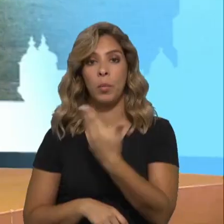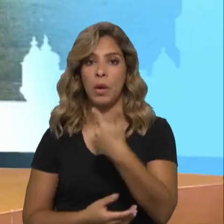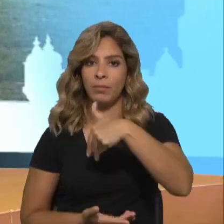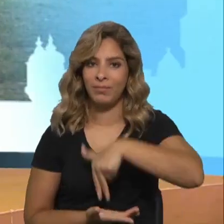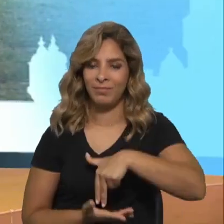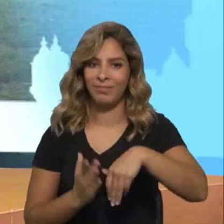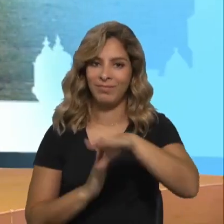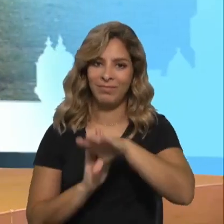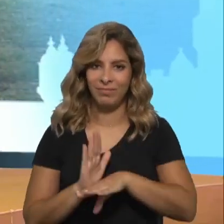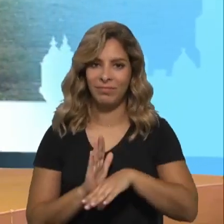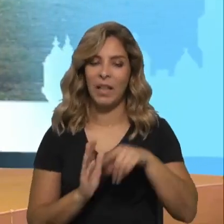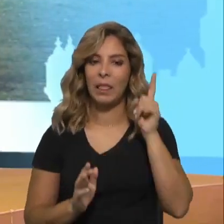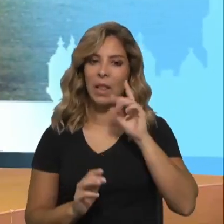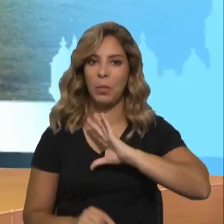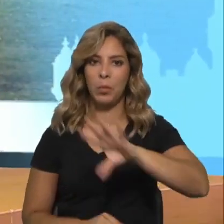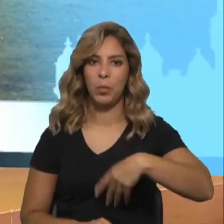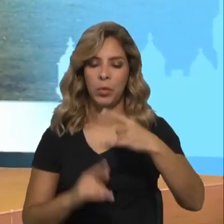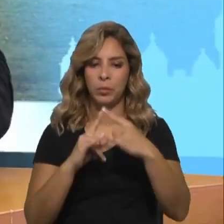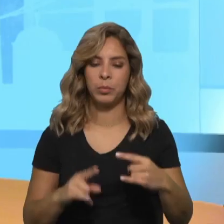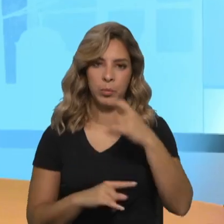no programa, neste Dia Mundial do Refugiado. Muito obrigado. Obrigado.